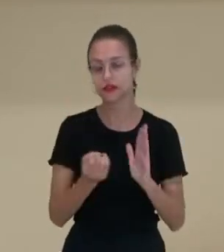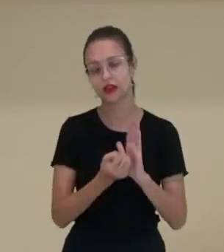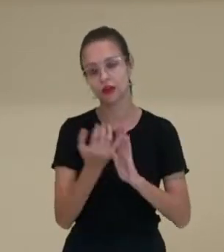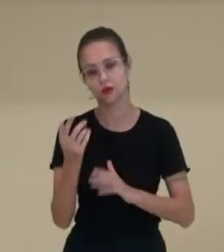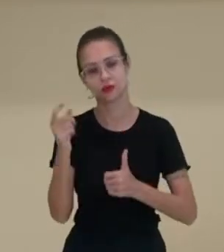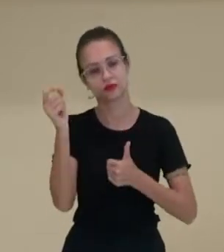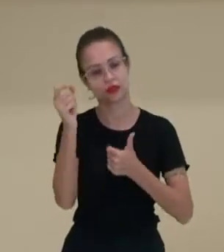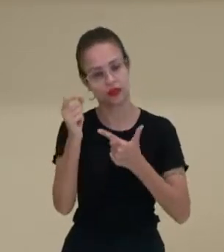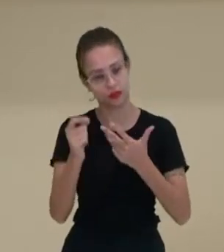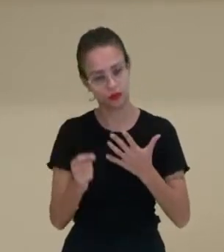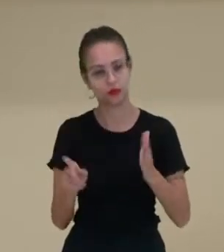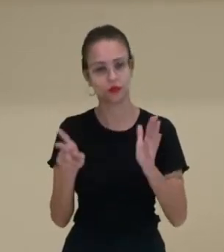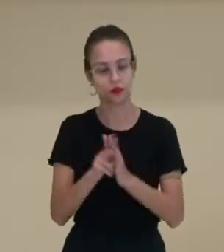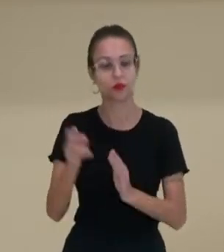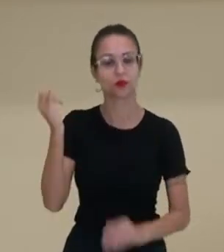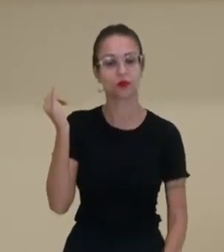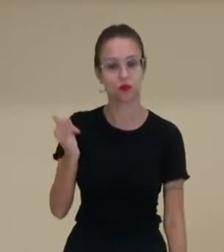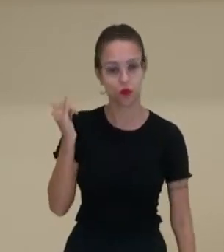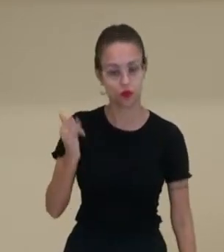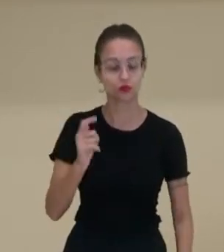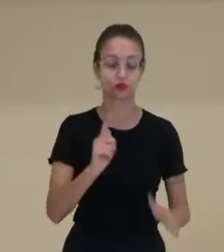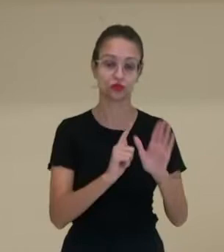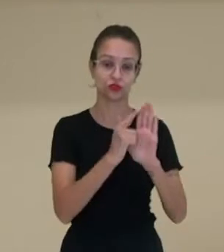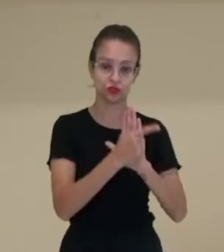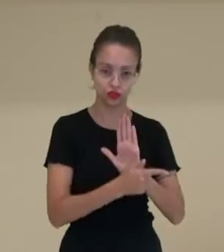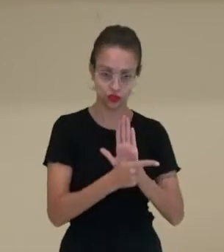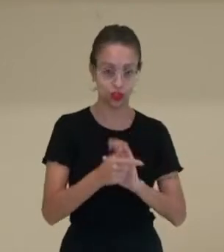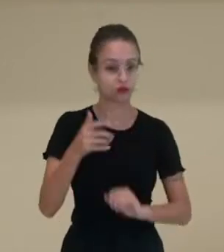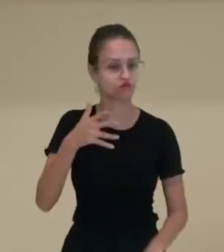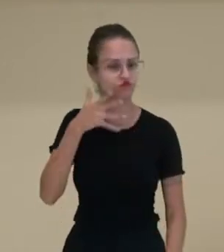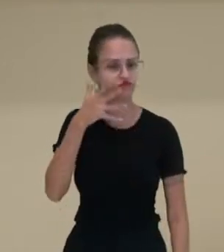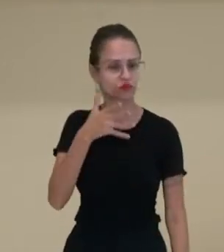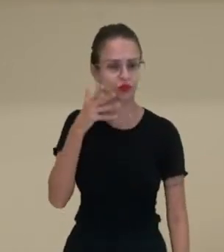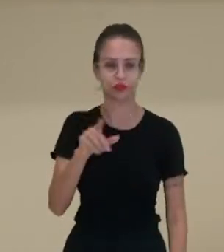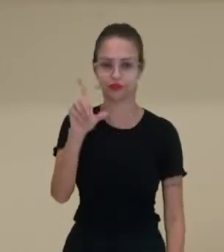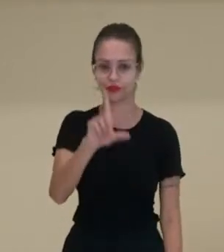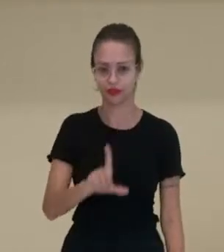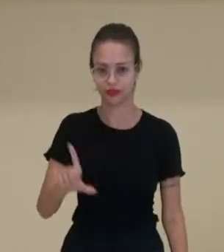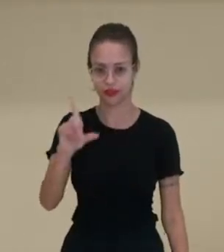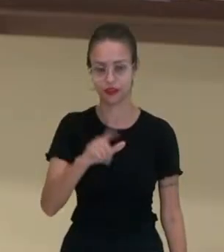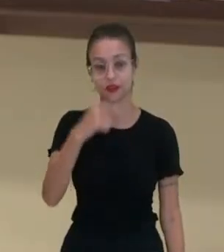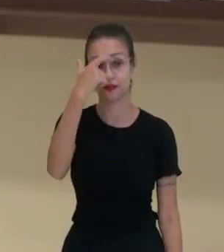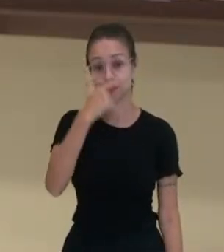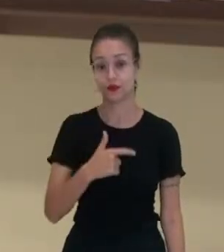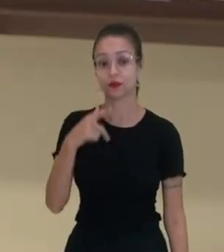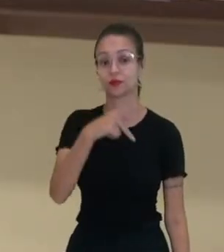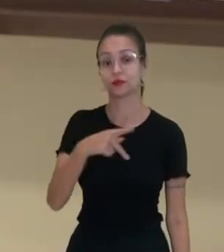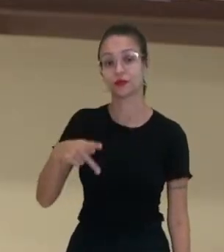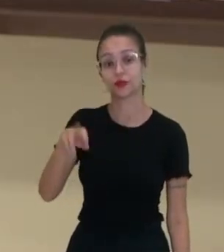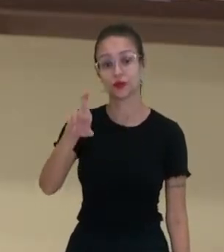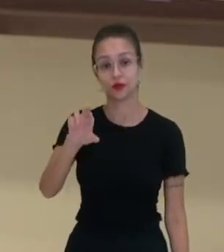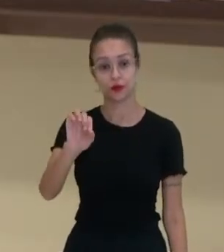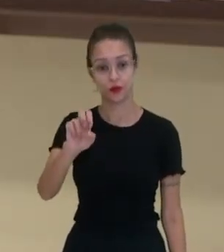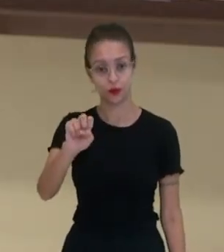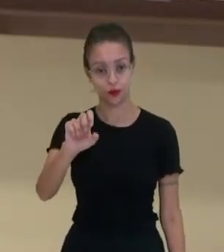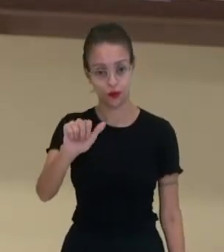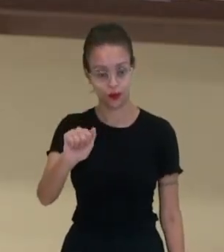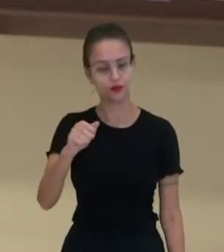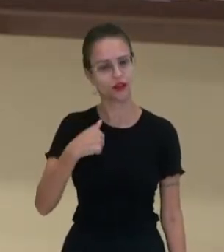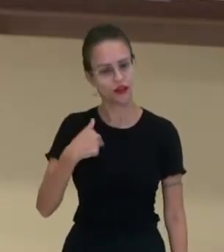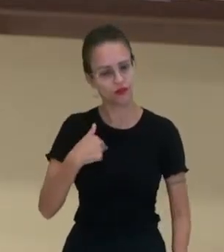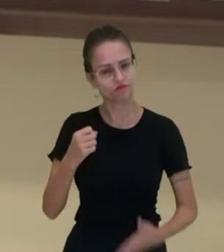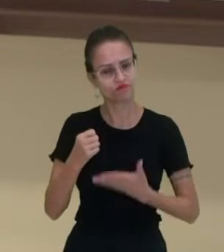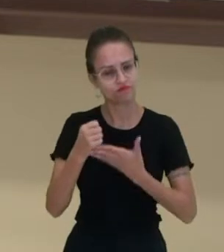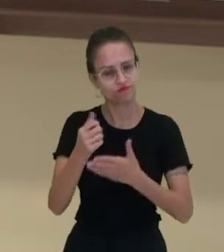elementos que constituem o conto enquanto gênero discursivo literário. Eu sou a professora Rosa Bueno, estou aqui ajudando